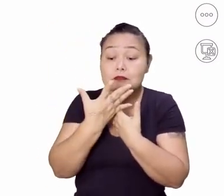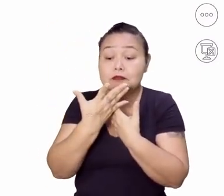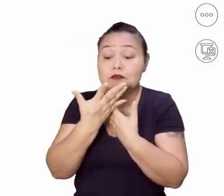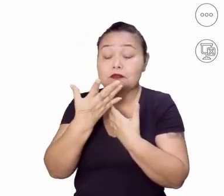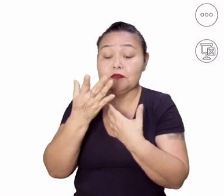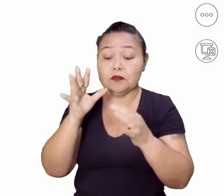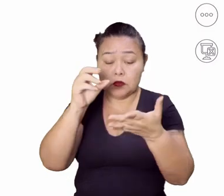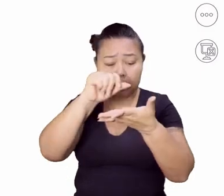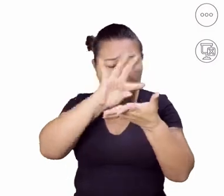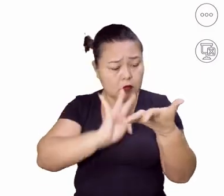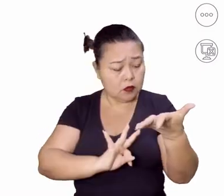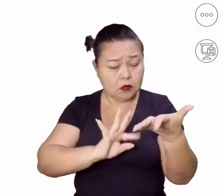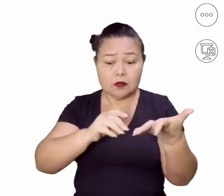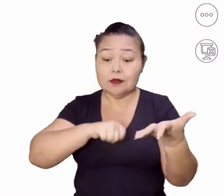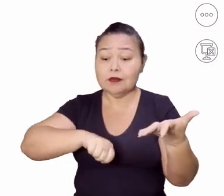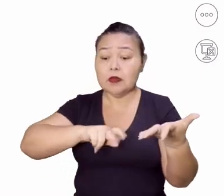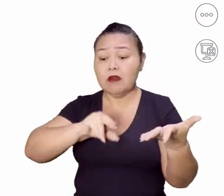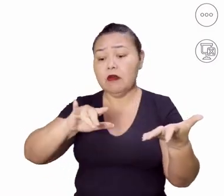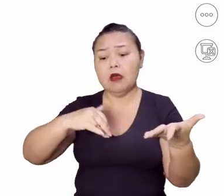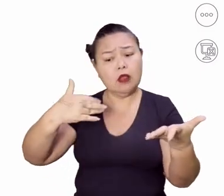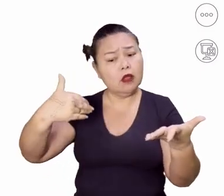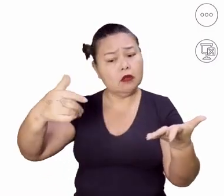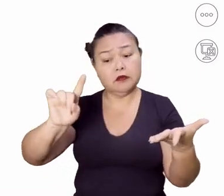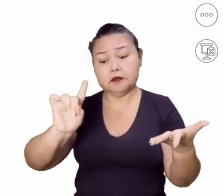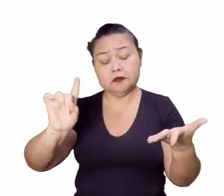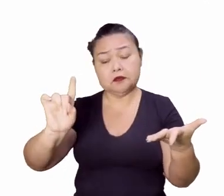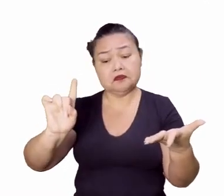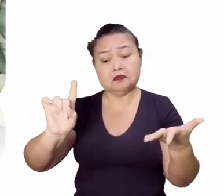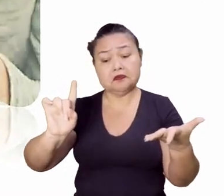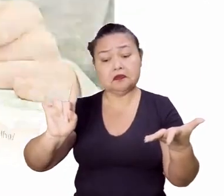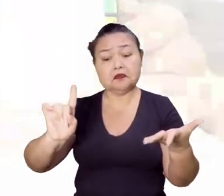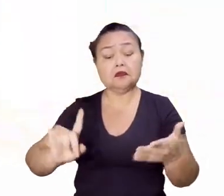texto, um bom português, você não vai muito longe também, não.